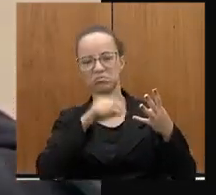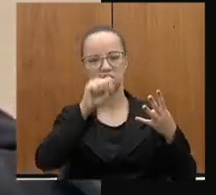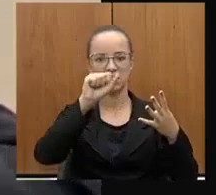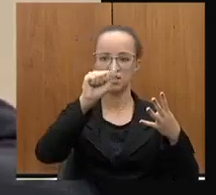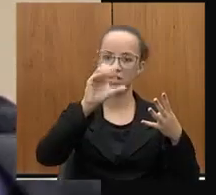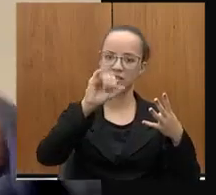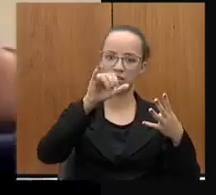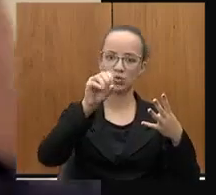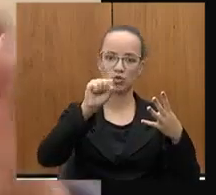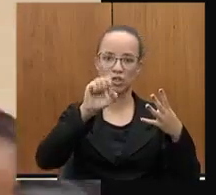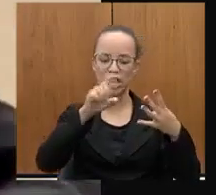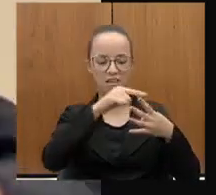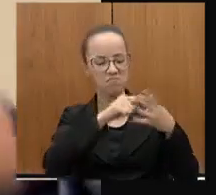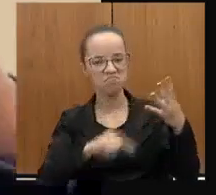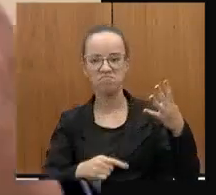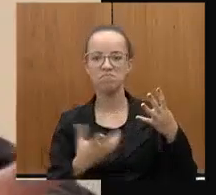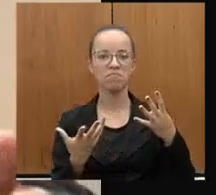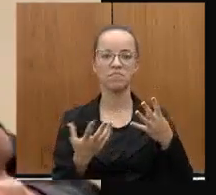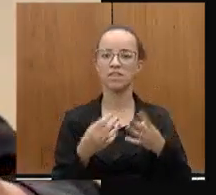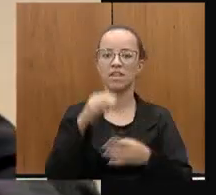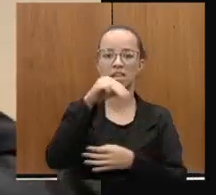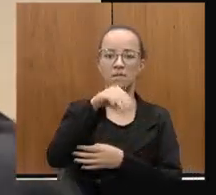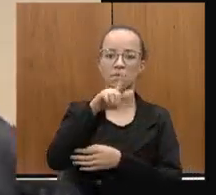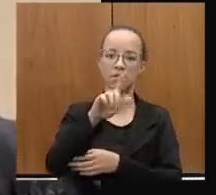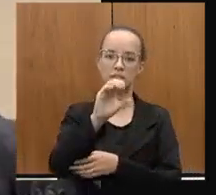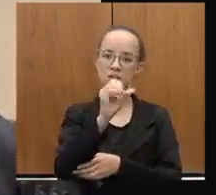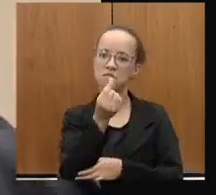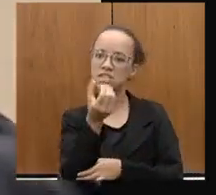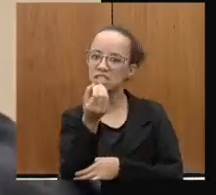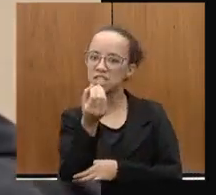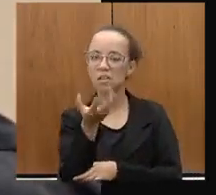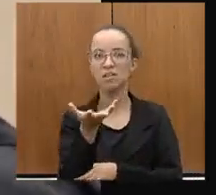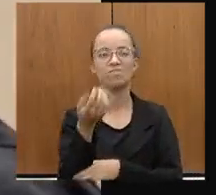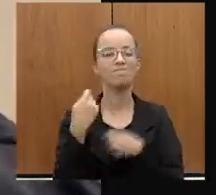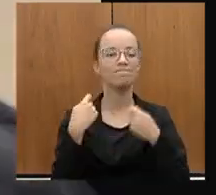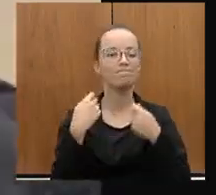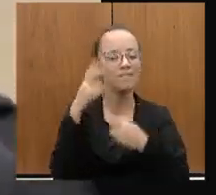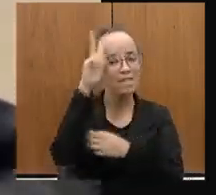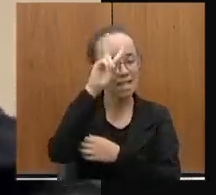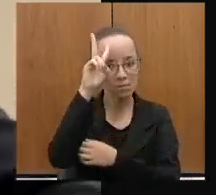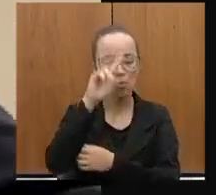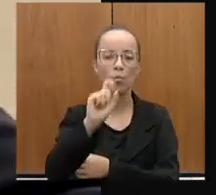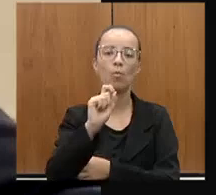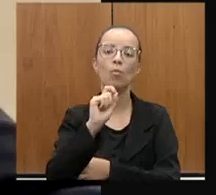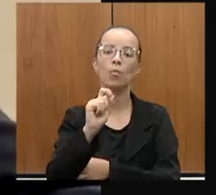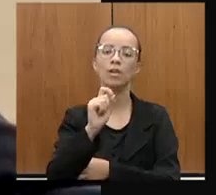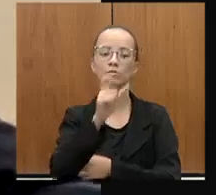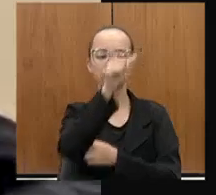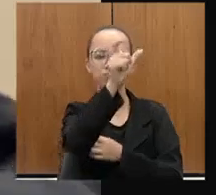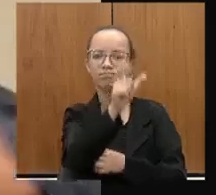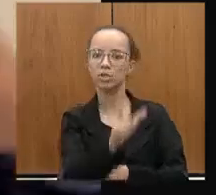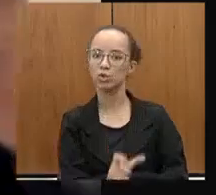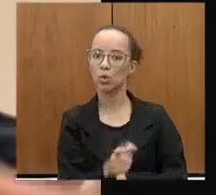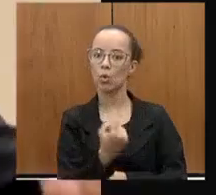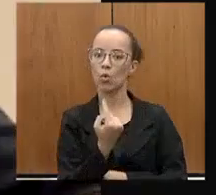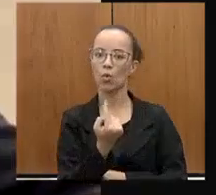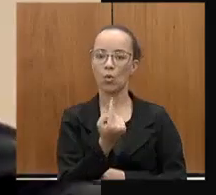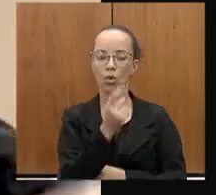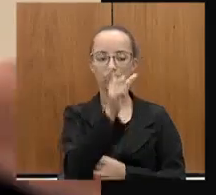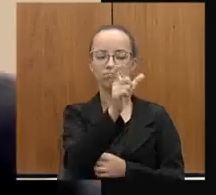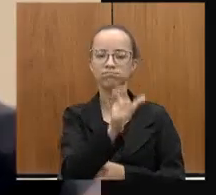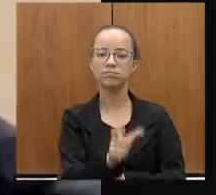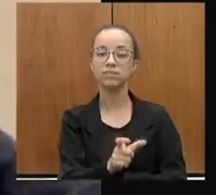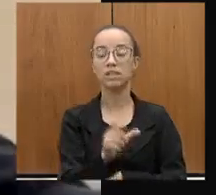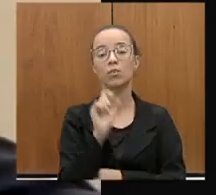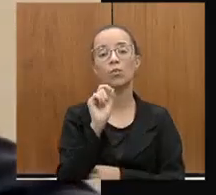eu não tenho como falar da MG 060 e não lembrar de um ícone daquela região, de uma figura daquela região